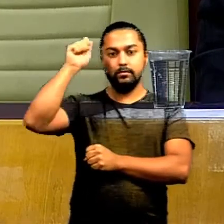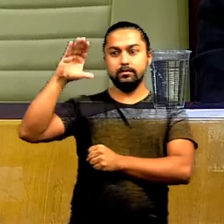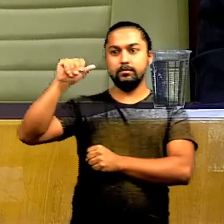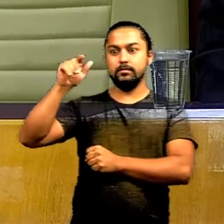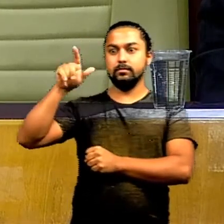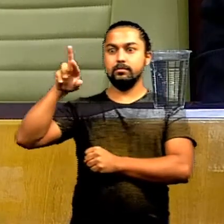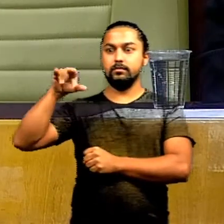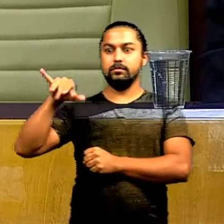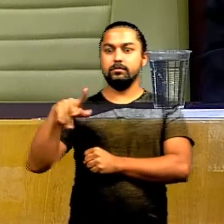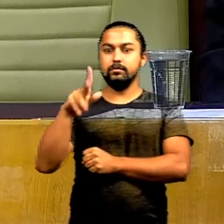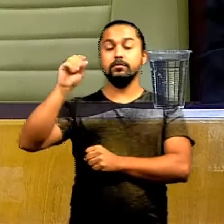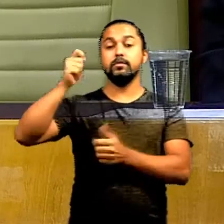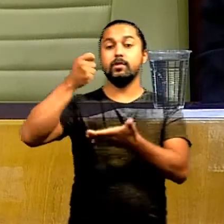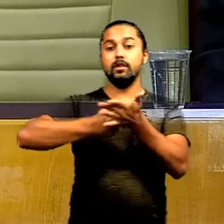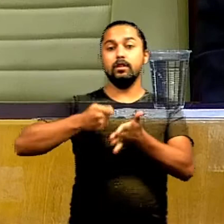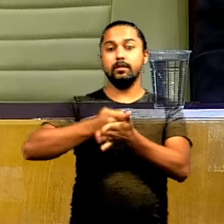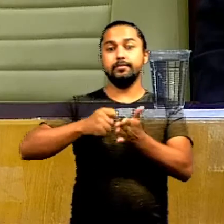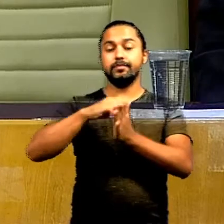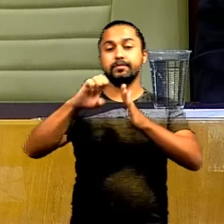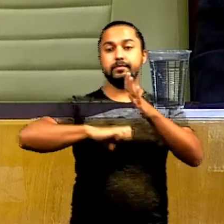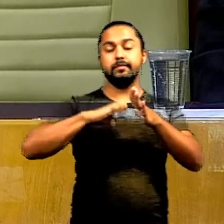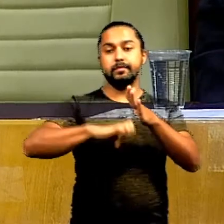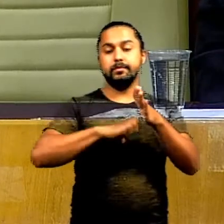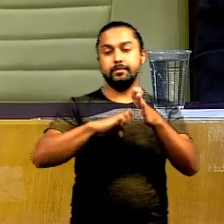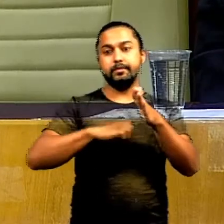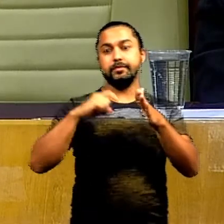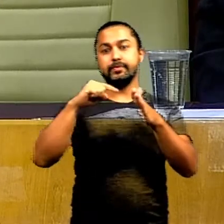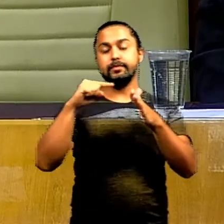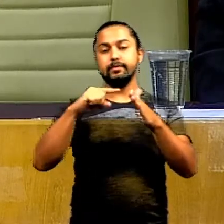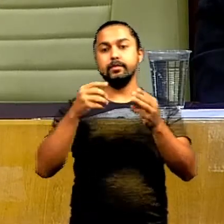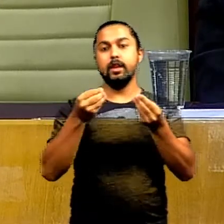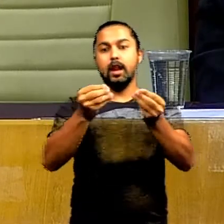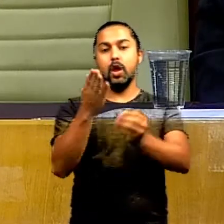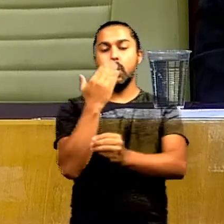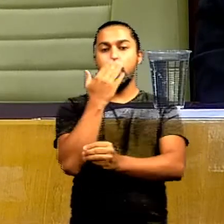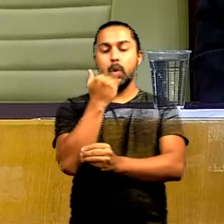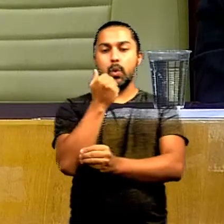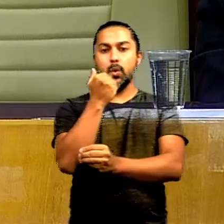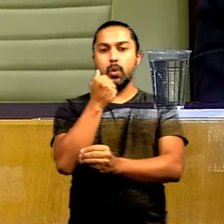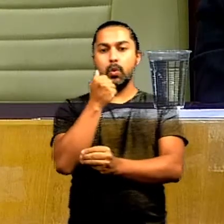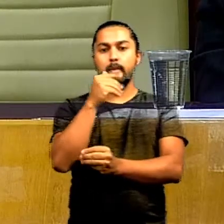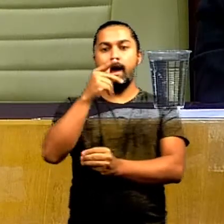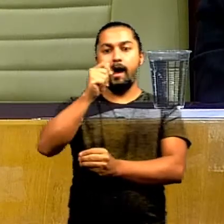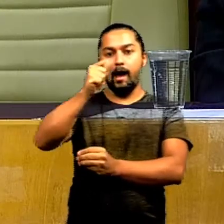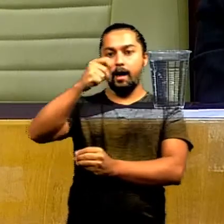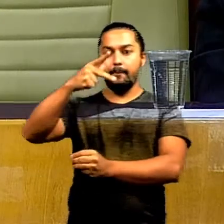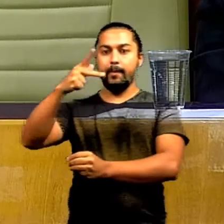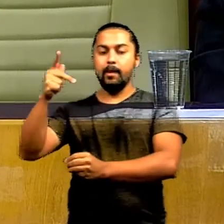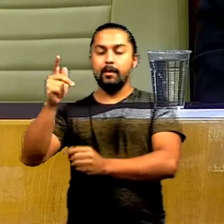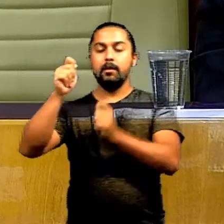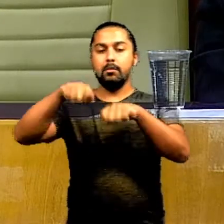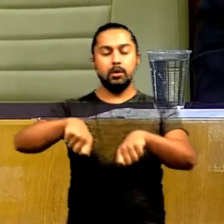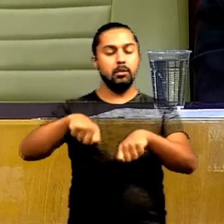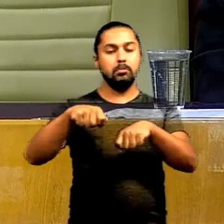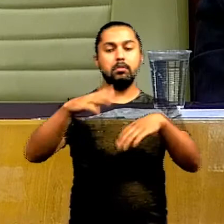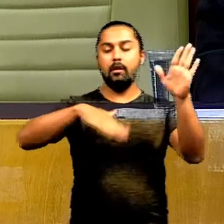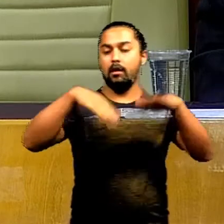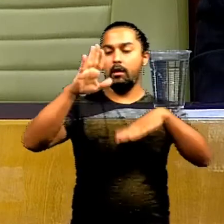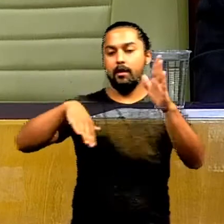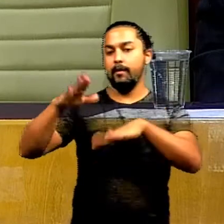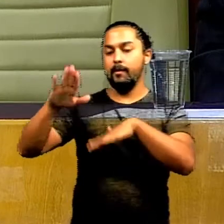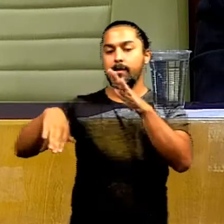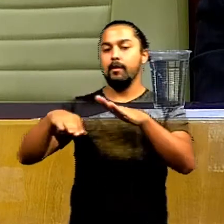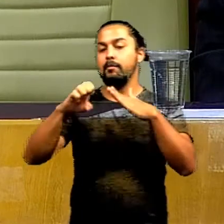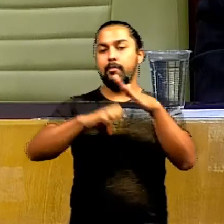vereador Carlin Café, dispõe a obrigatoriedade das empresas que realizam a entrega de alimentos por meio de aplicativos, por meios próprios ou por